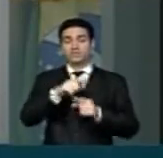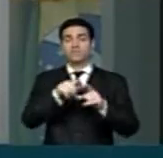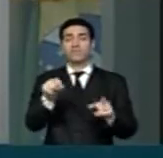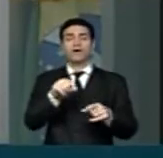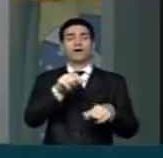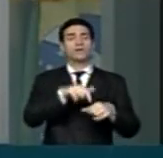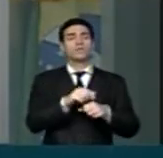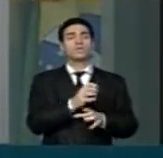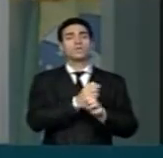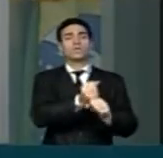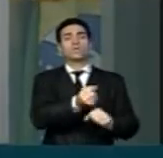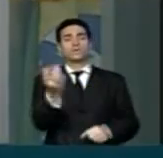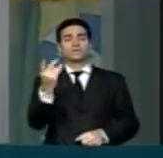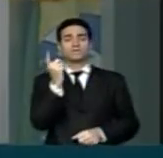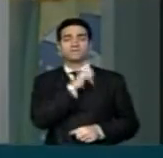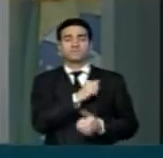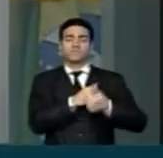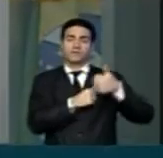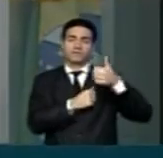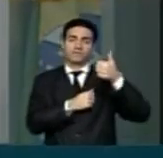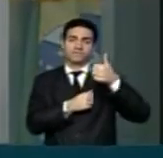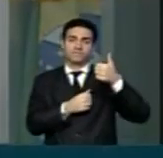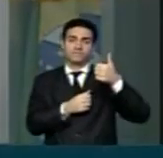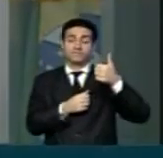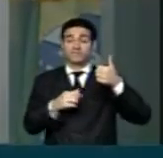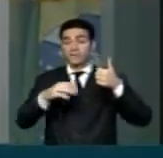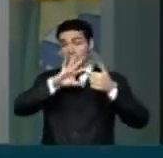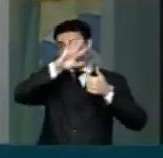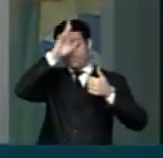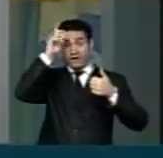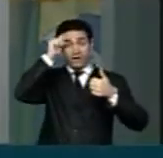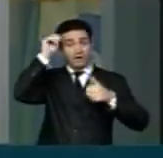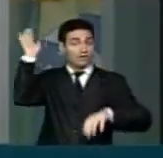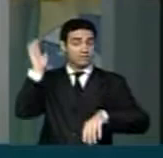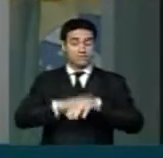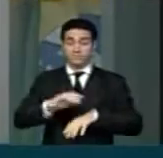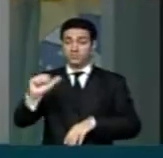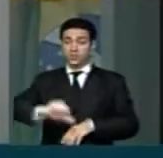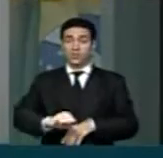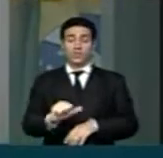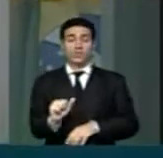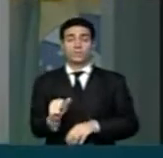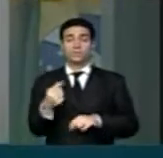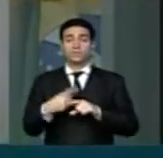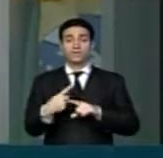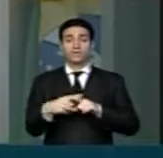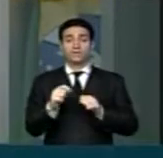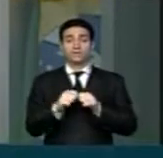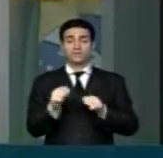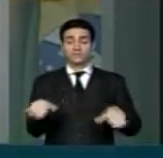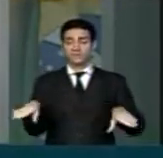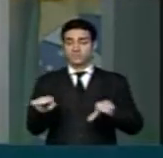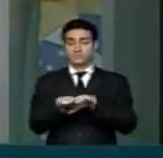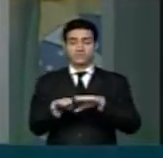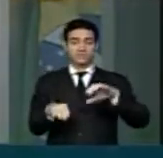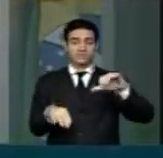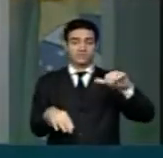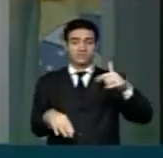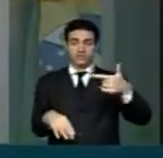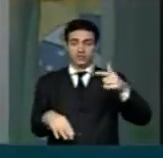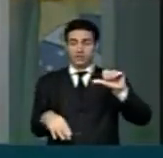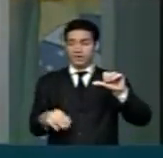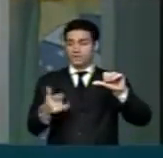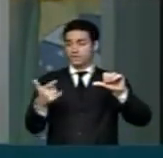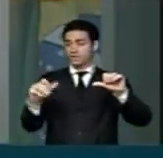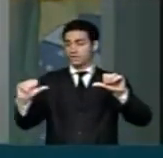colocado. E em Manaus, foi o caso mais escandaloso. Colocaram um empate de 29 a 29